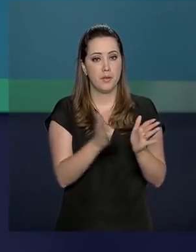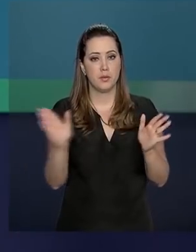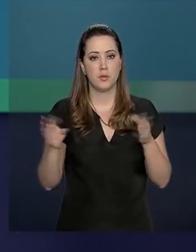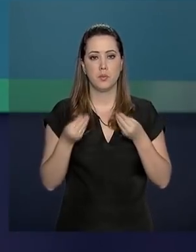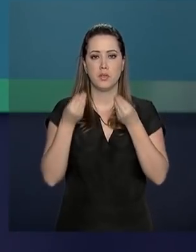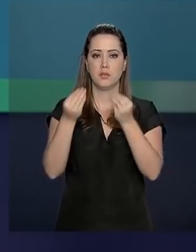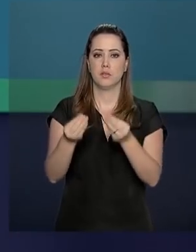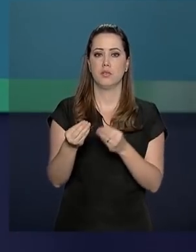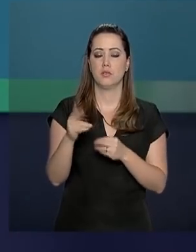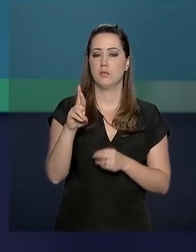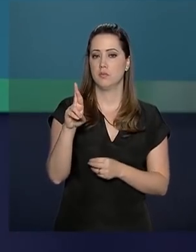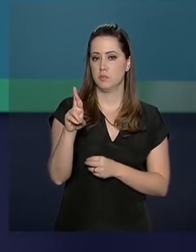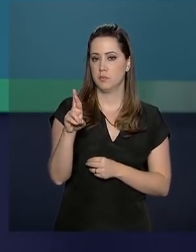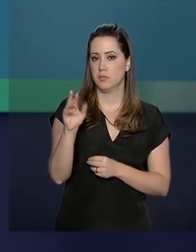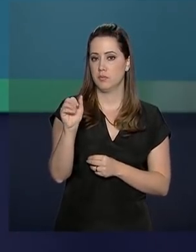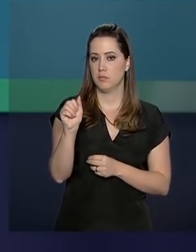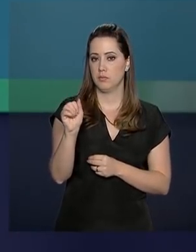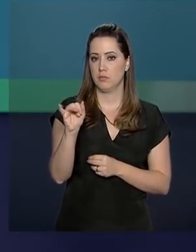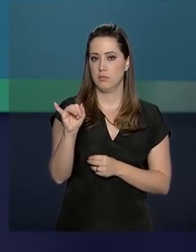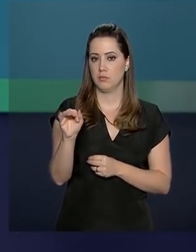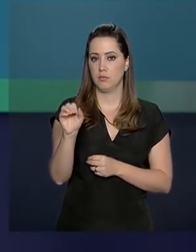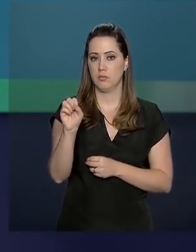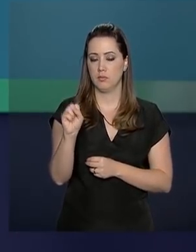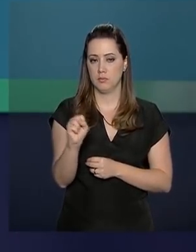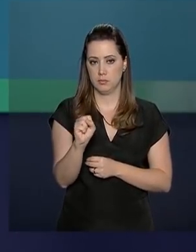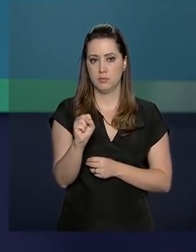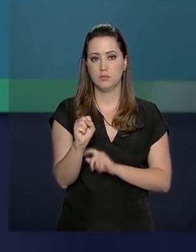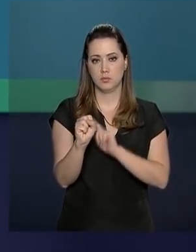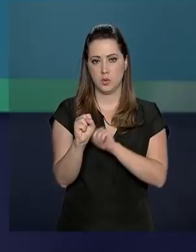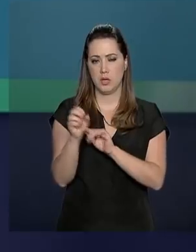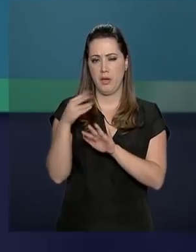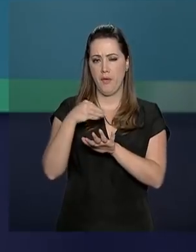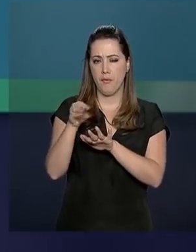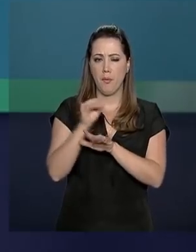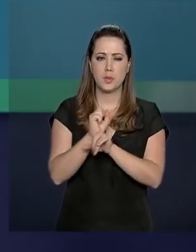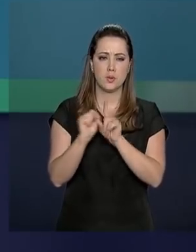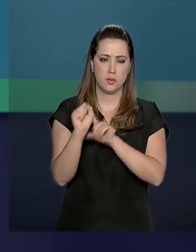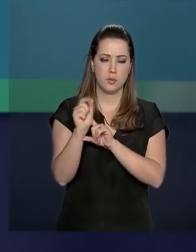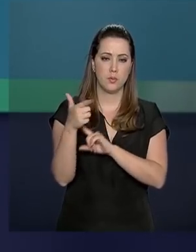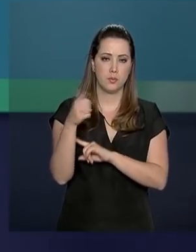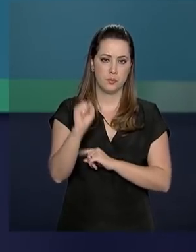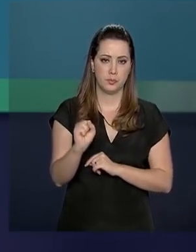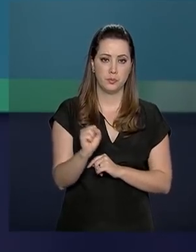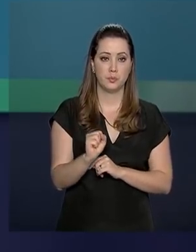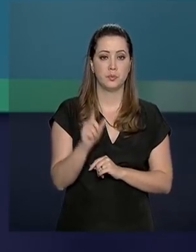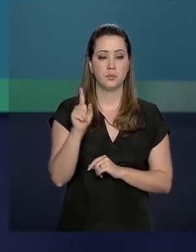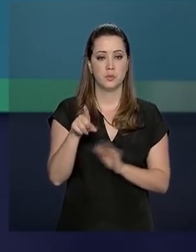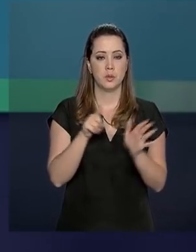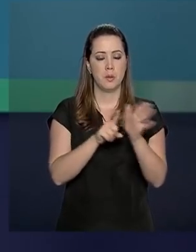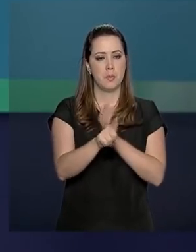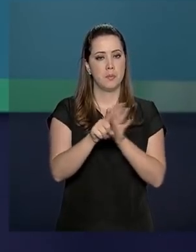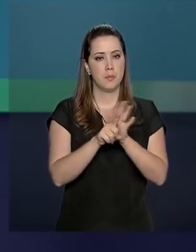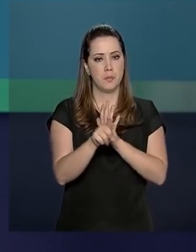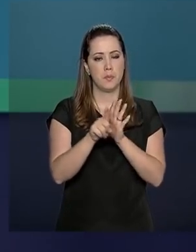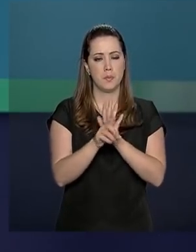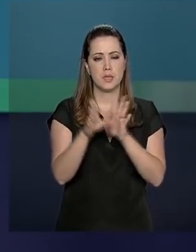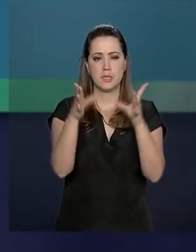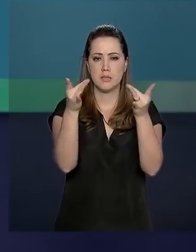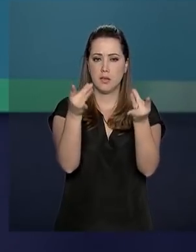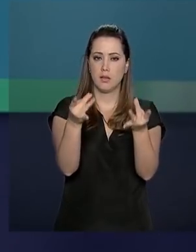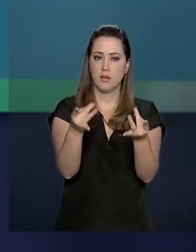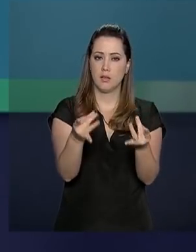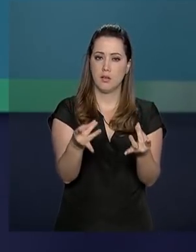para a entrega da declaração da Relação Anual de Informações Sociais 2018. A RAIS é o